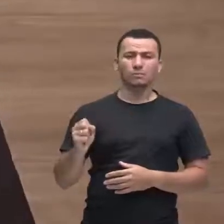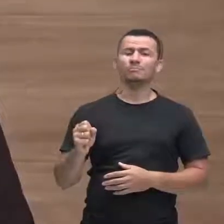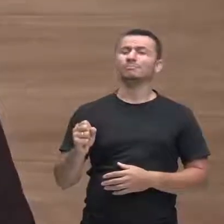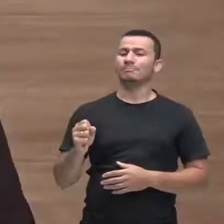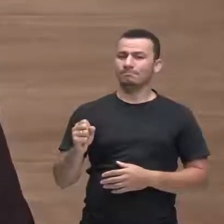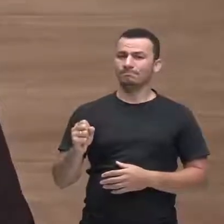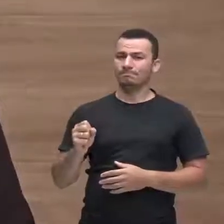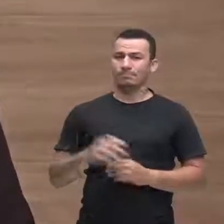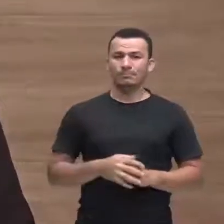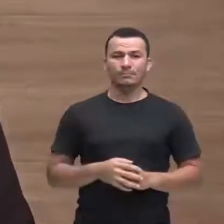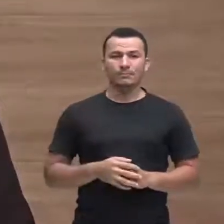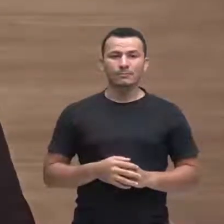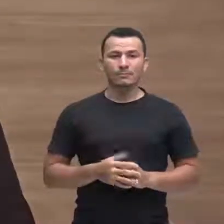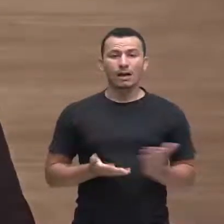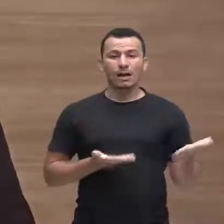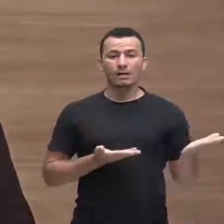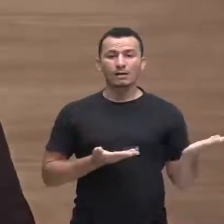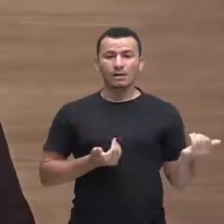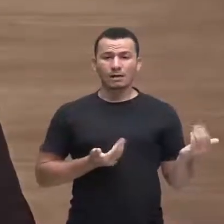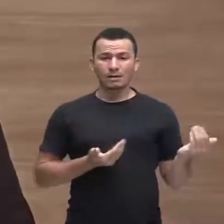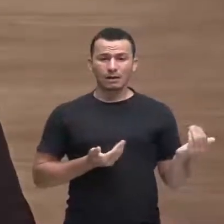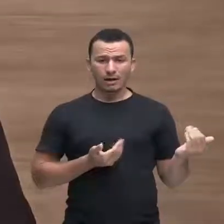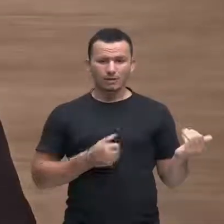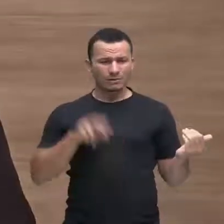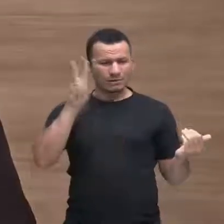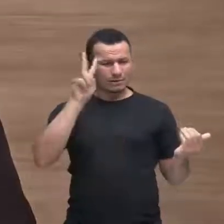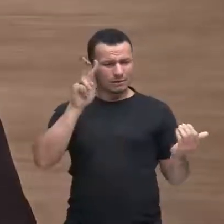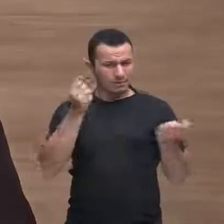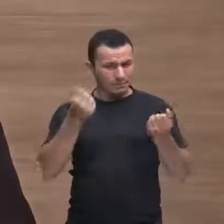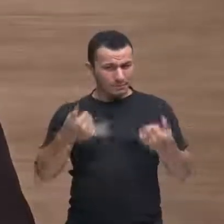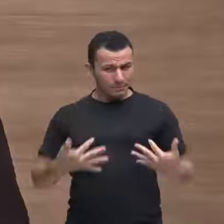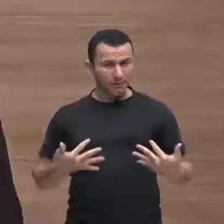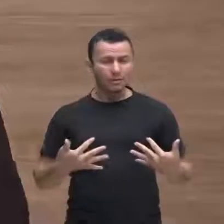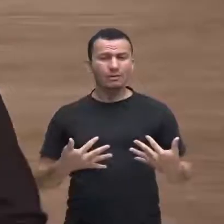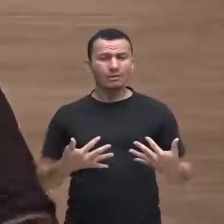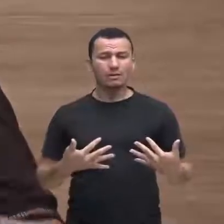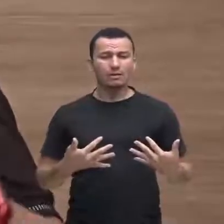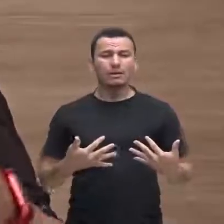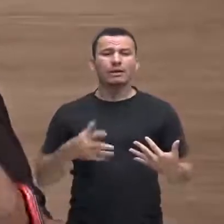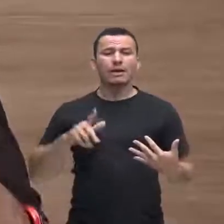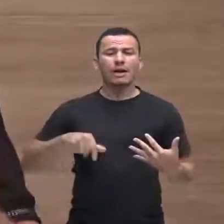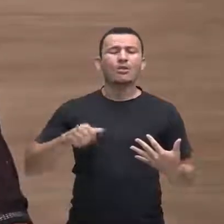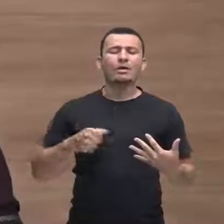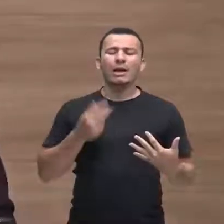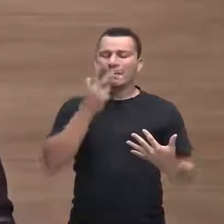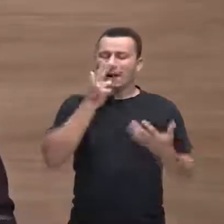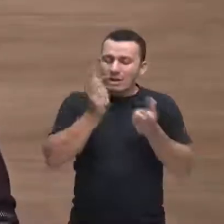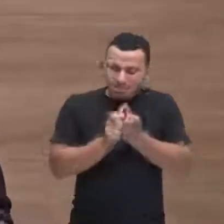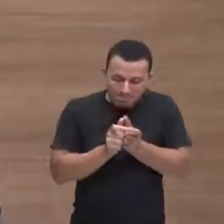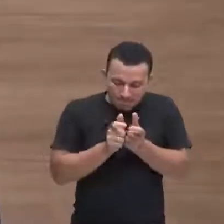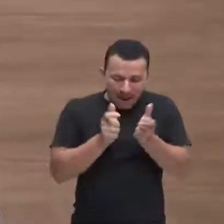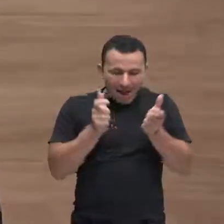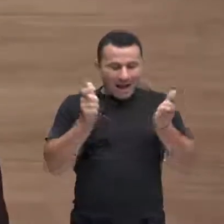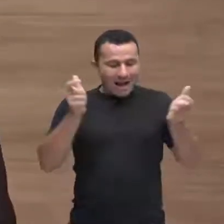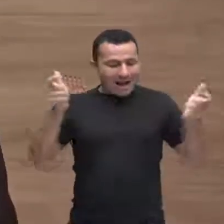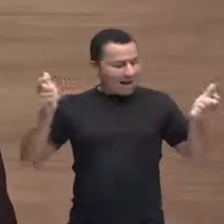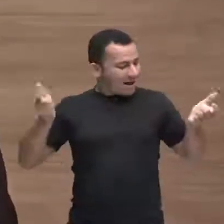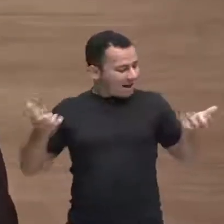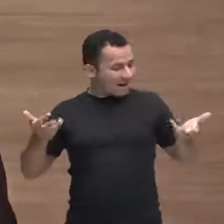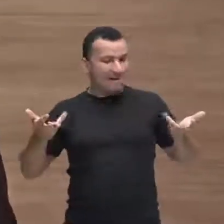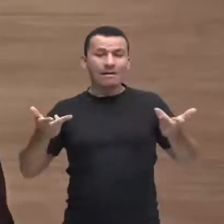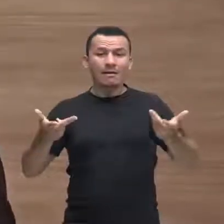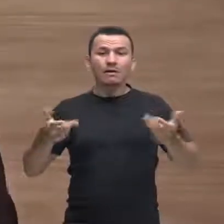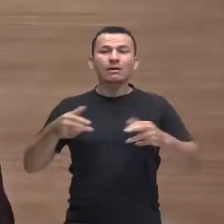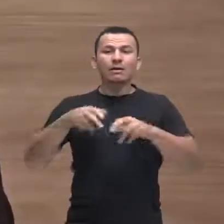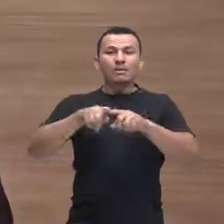o adolescente como nós falamos para vocês tudo é muito grandioso e para Paulo essa